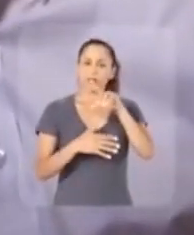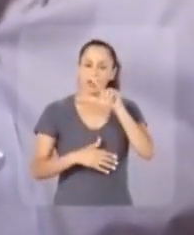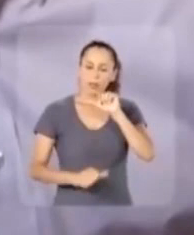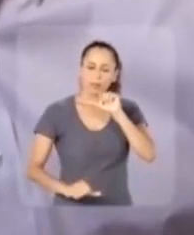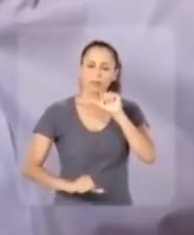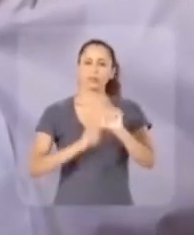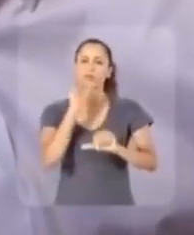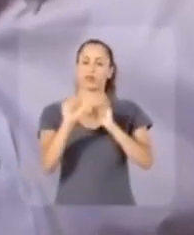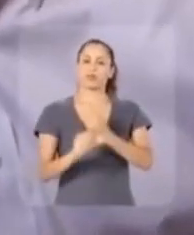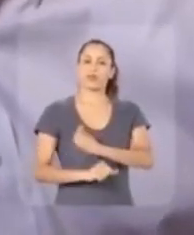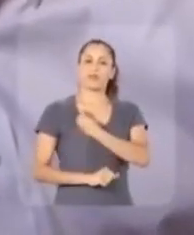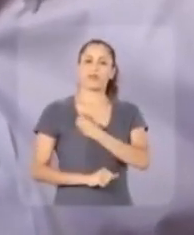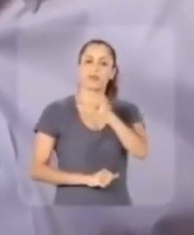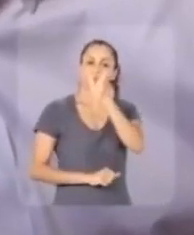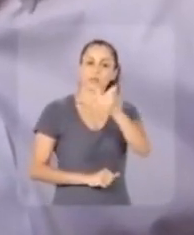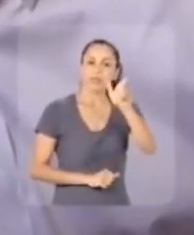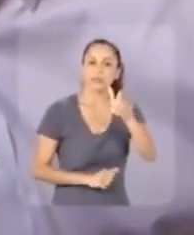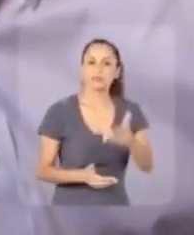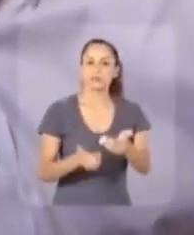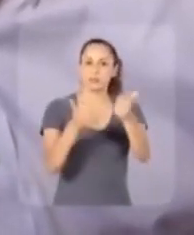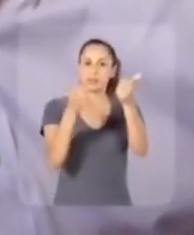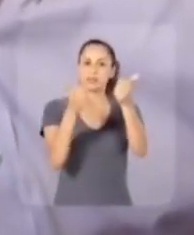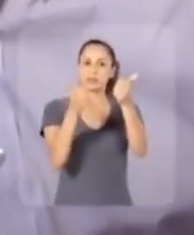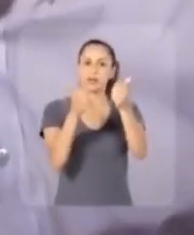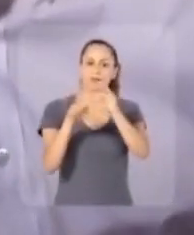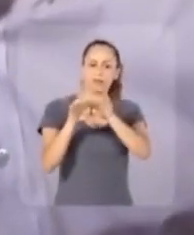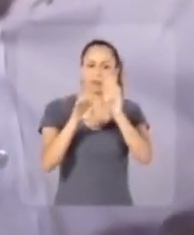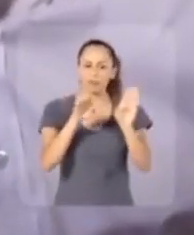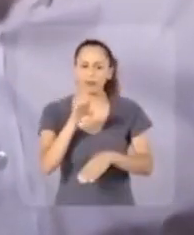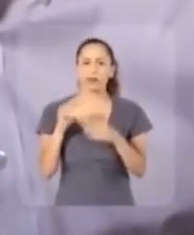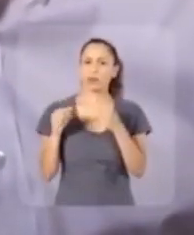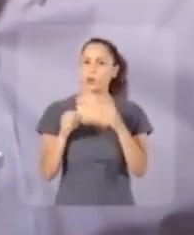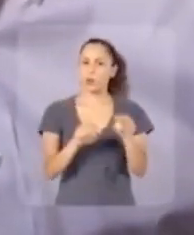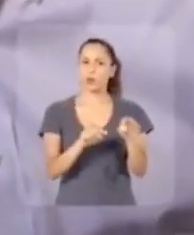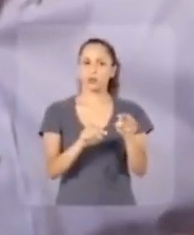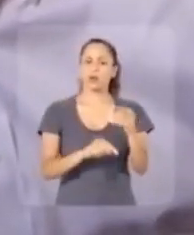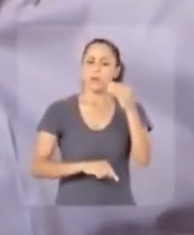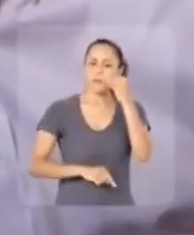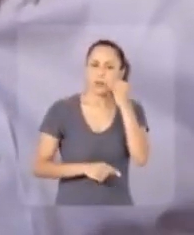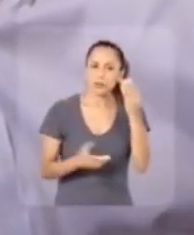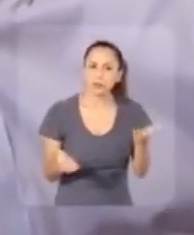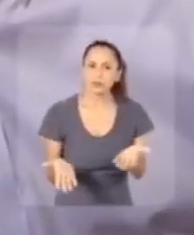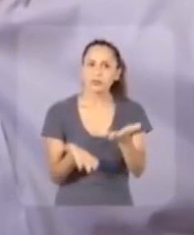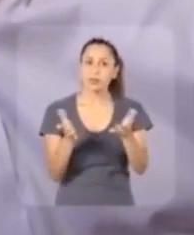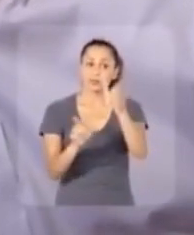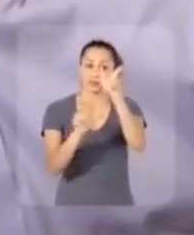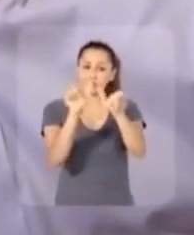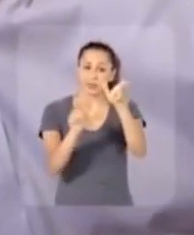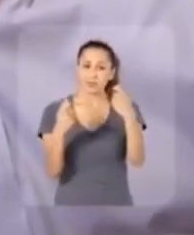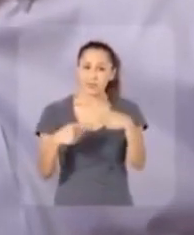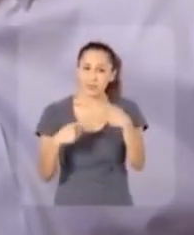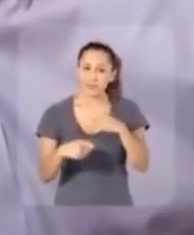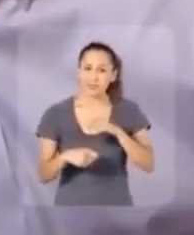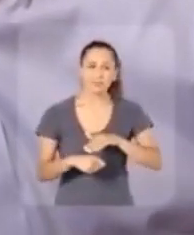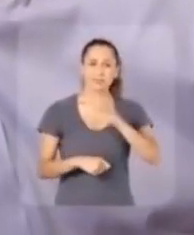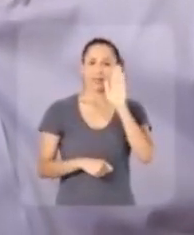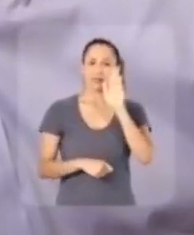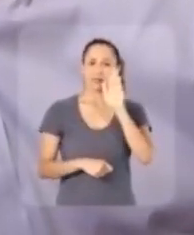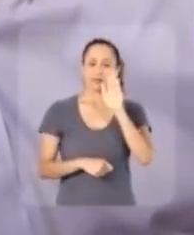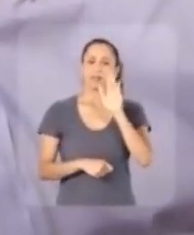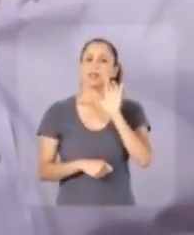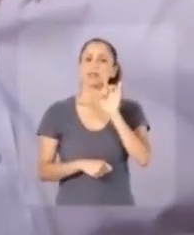Mudar a vida das pessoas para melhor. Combater desigualdades, criar oportunidades para quem mais